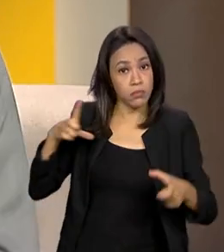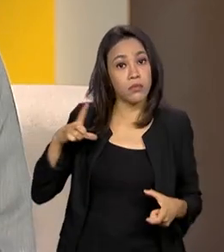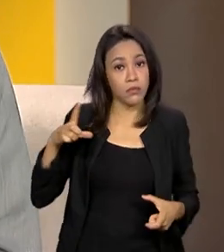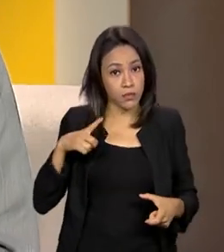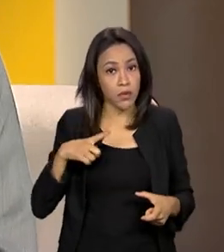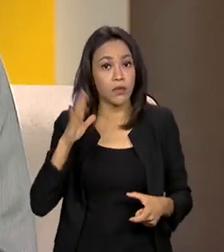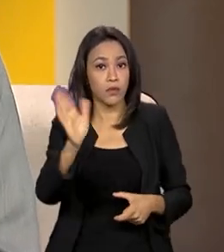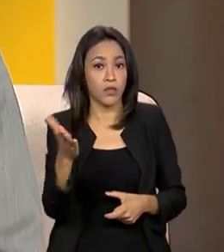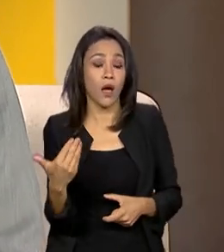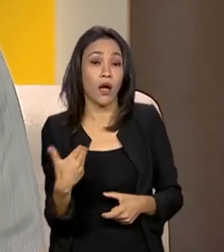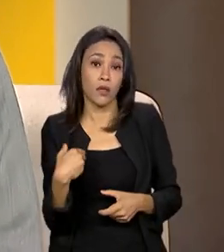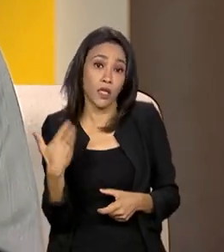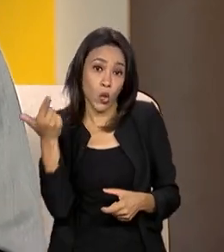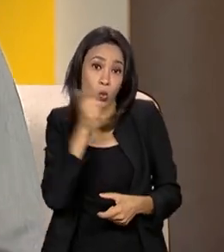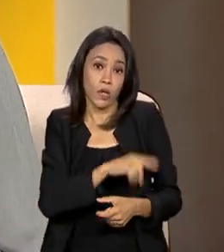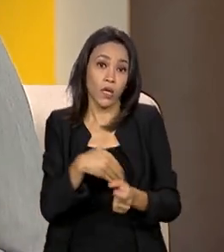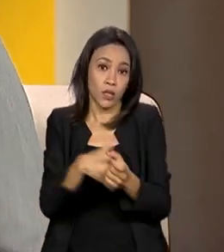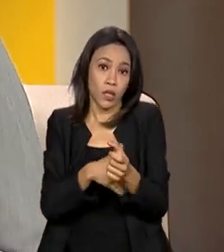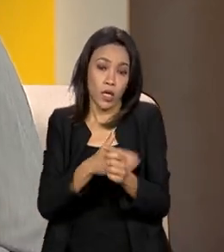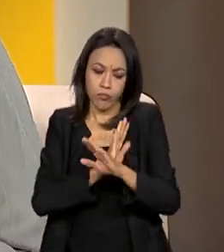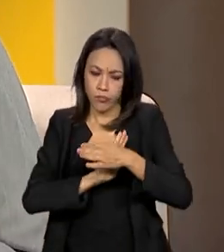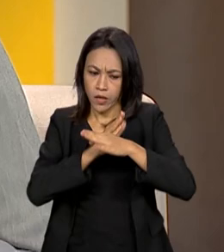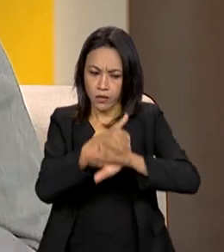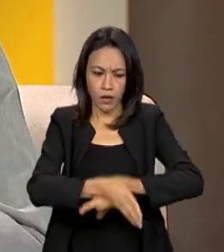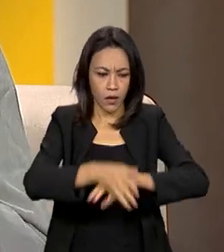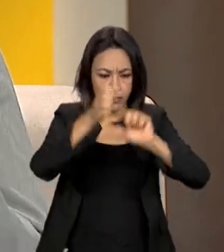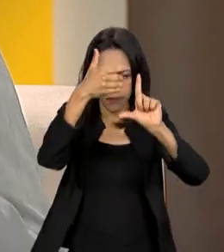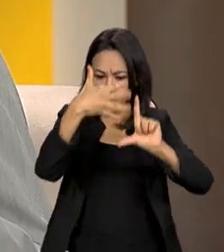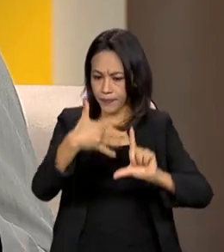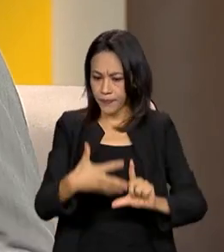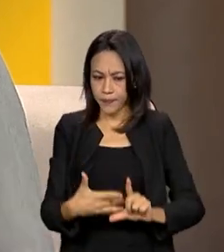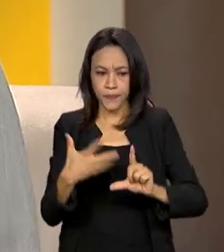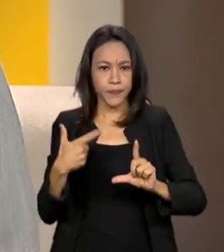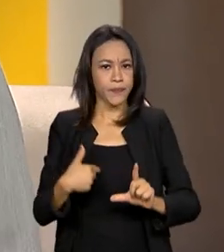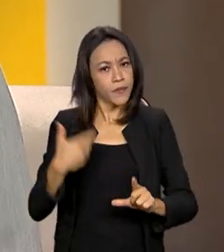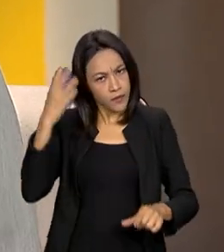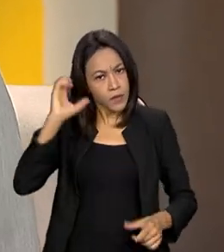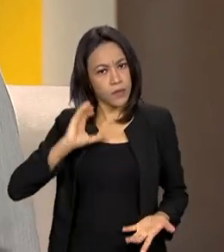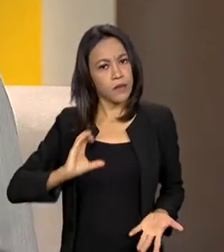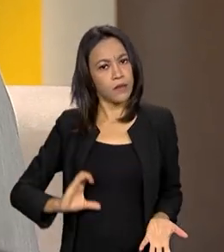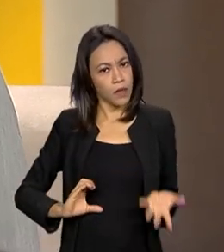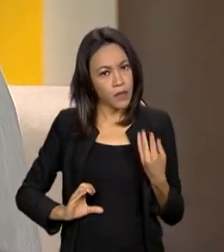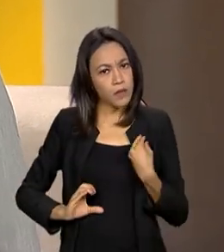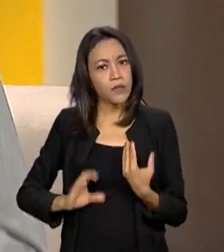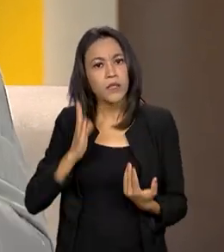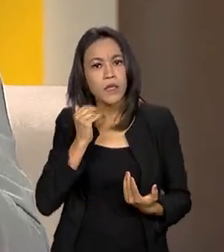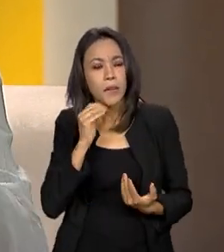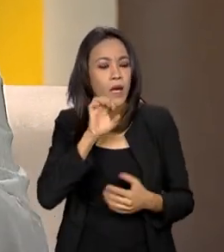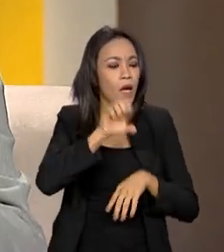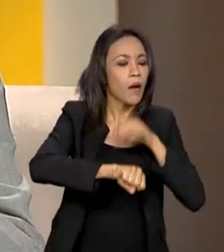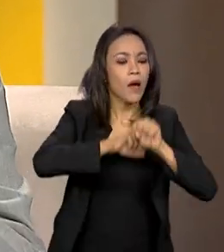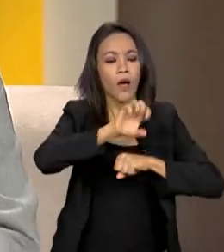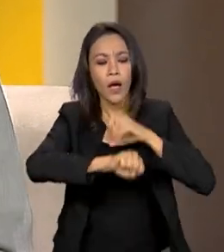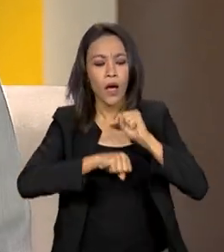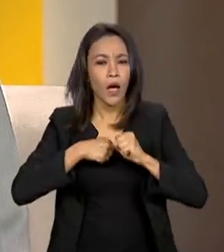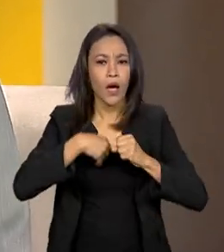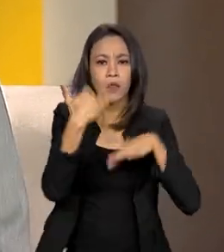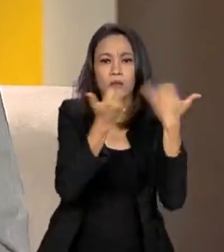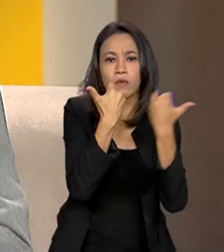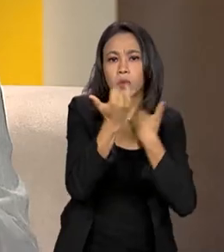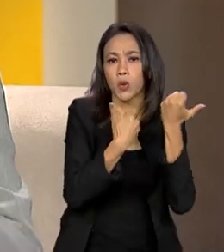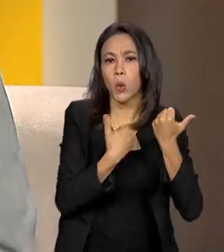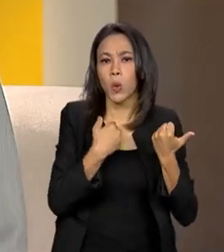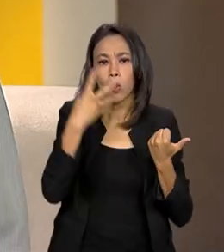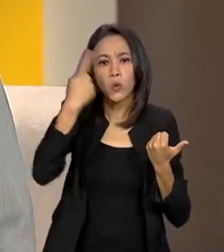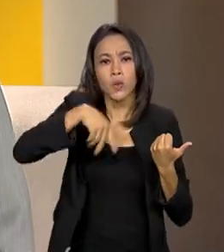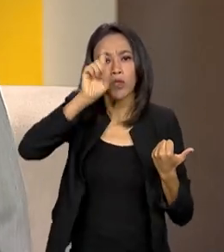GovBR. E com essa conta, ele consegue exercitar a sua cidadania, seja para acessar os seus